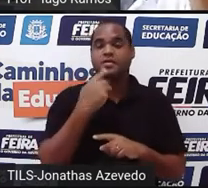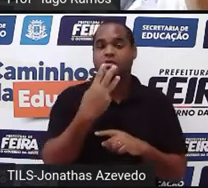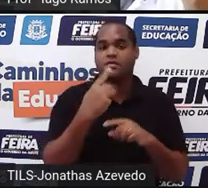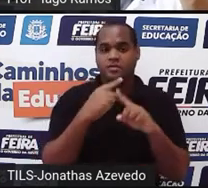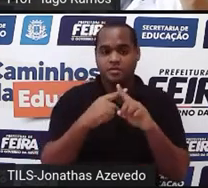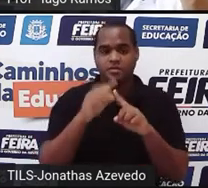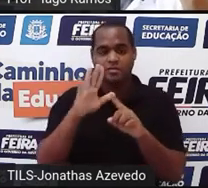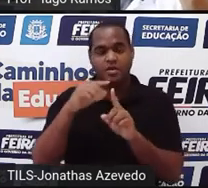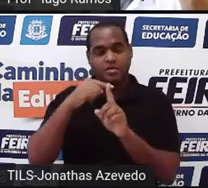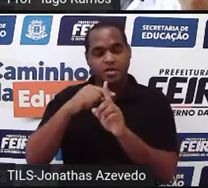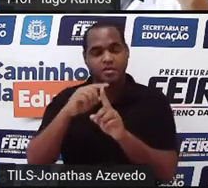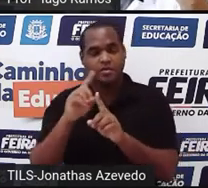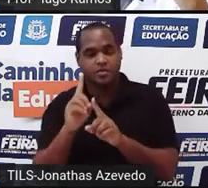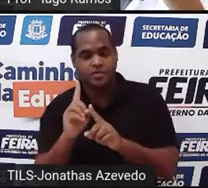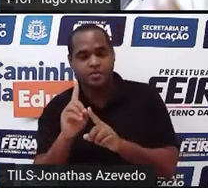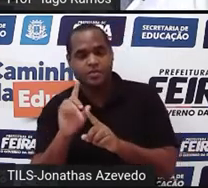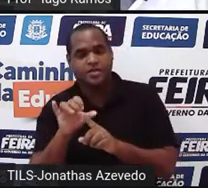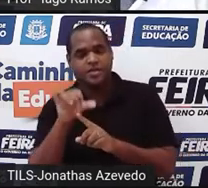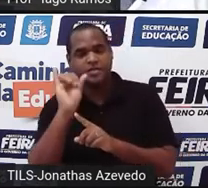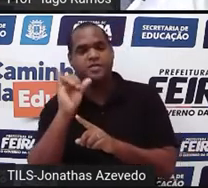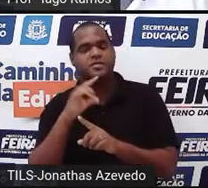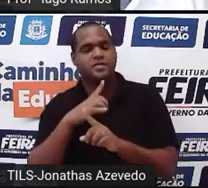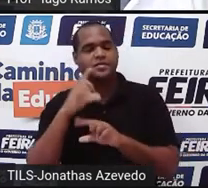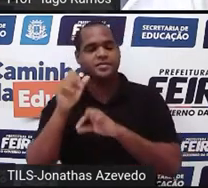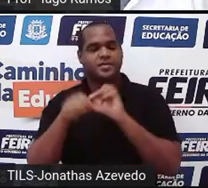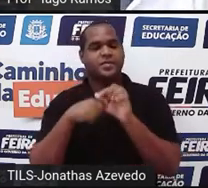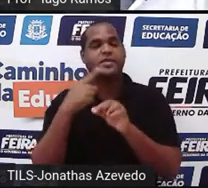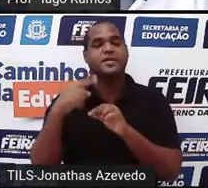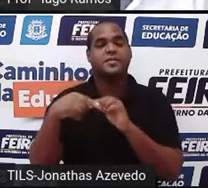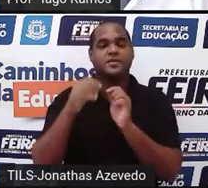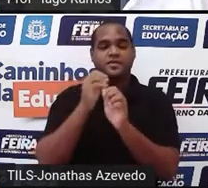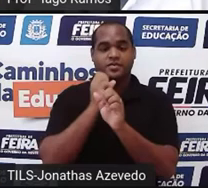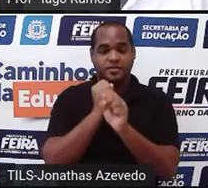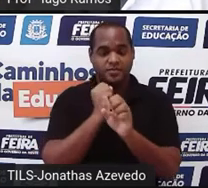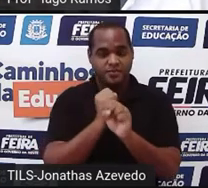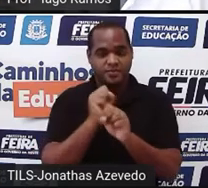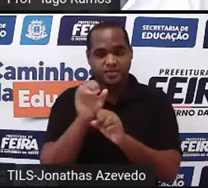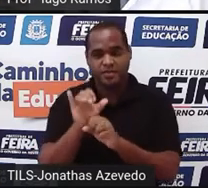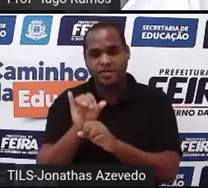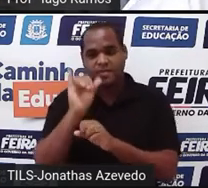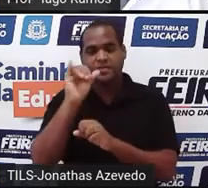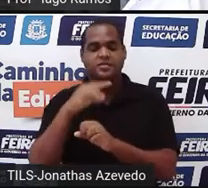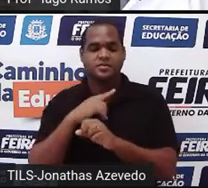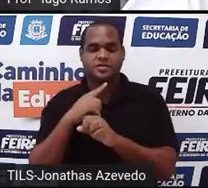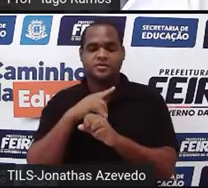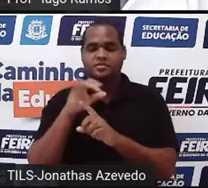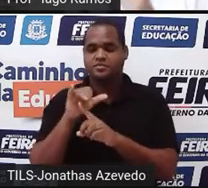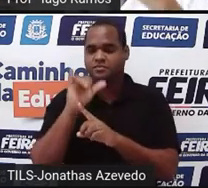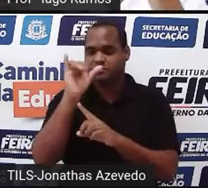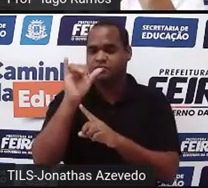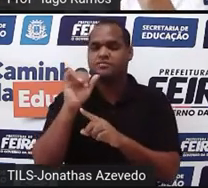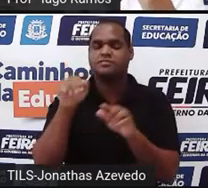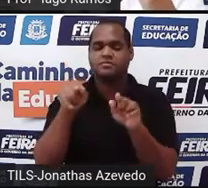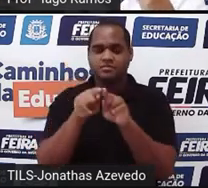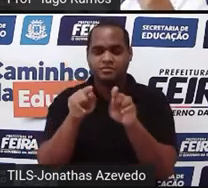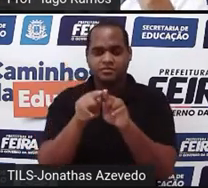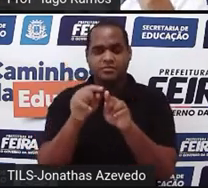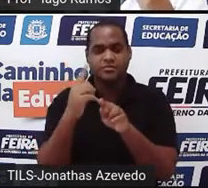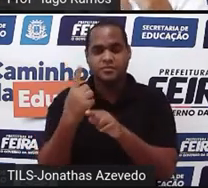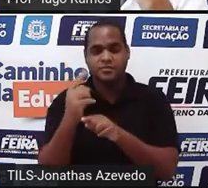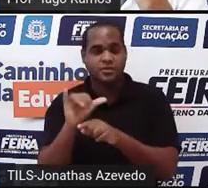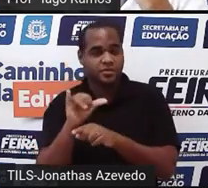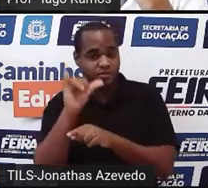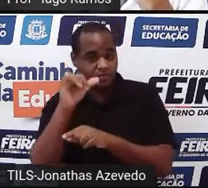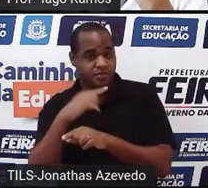embaixo, 4x. Depois, somando y com o que tem y. Então, 1y em